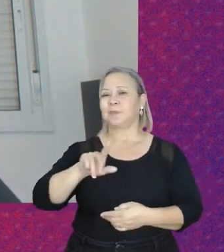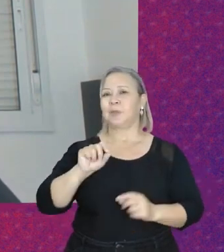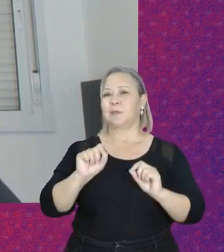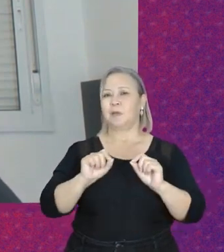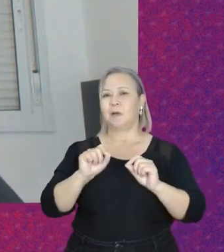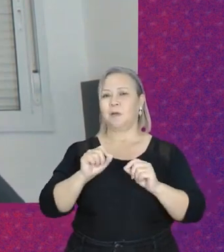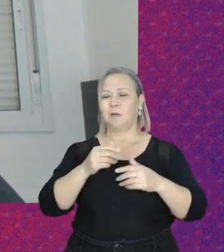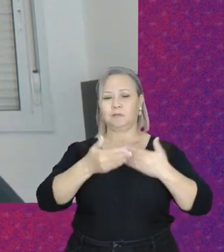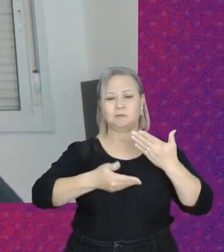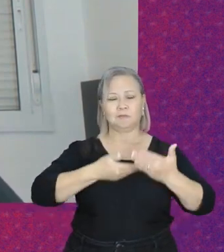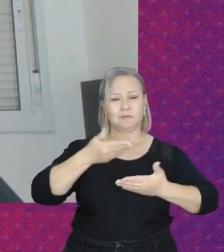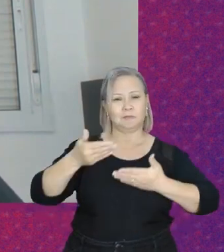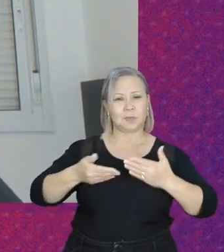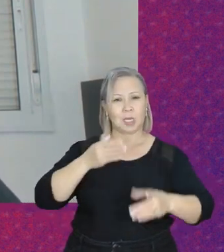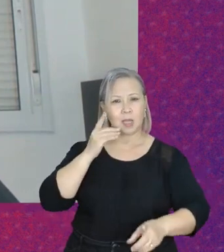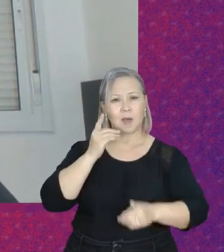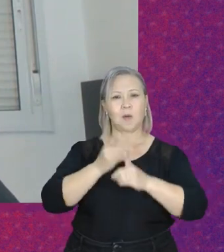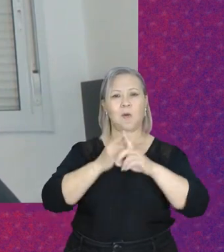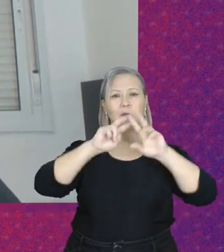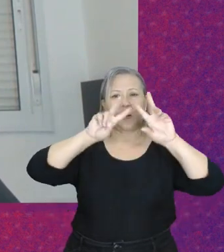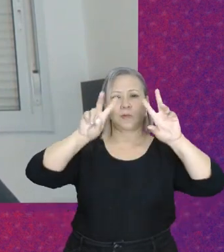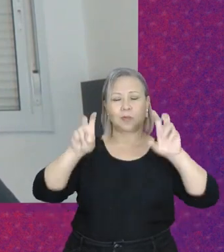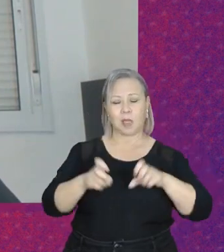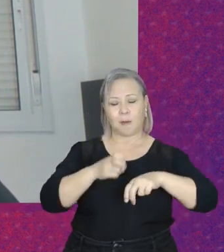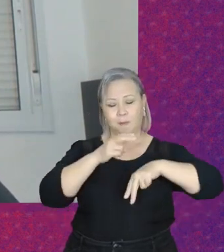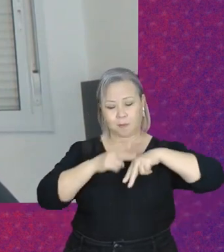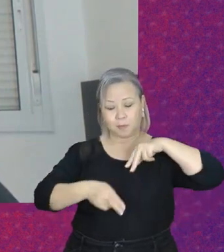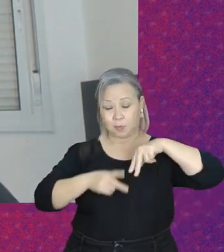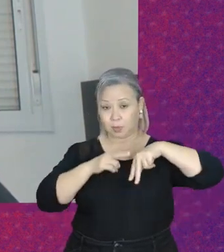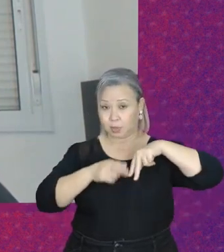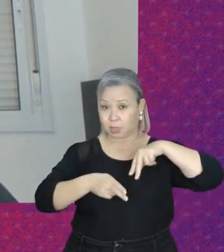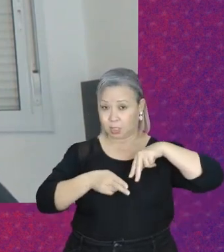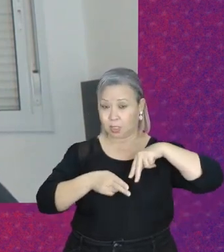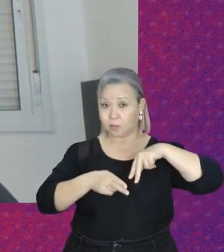os temas de gênero e